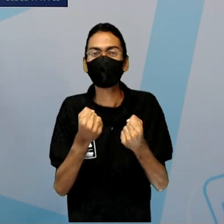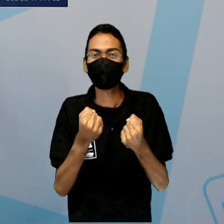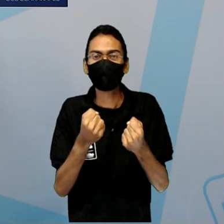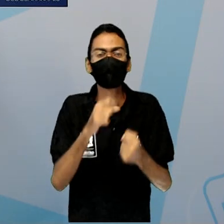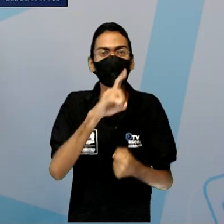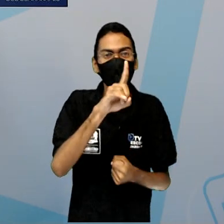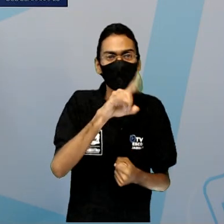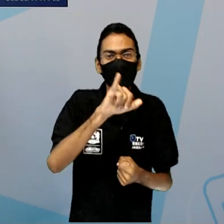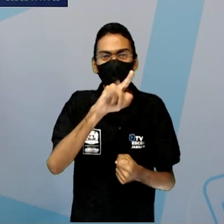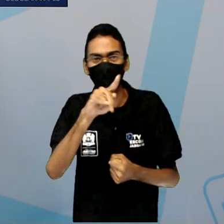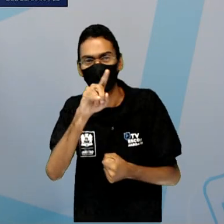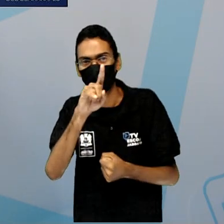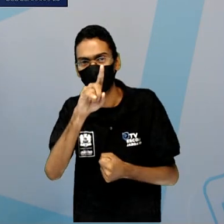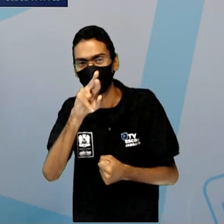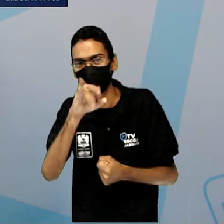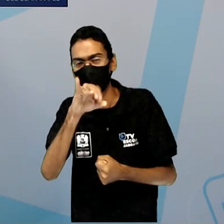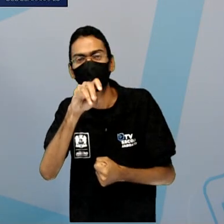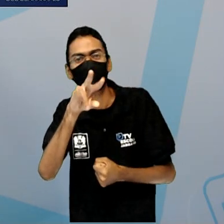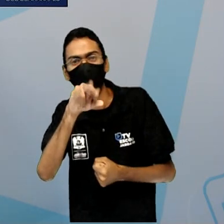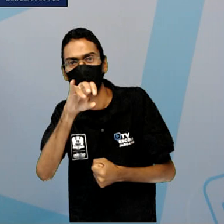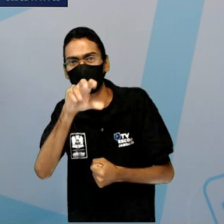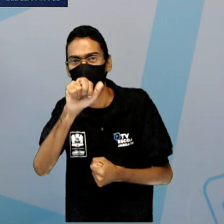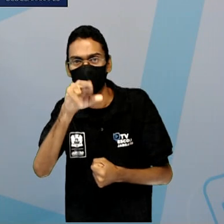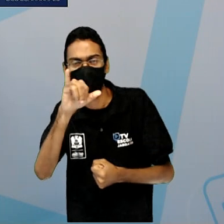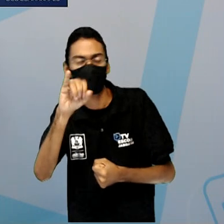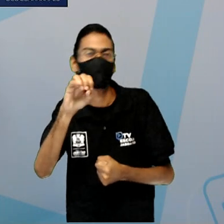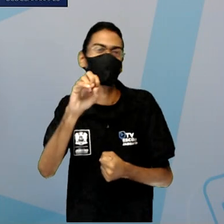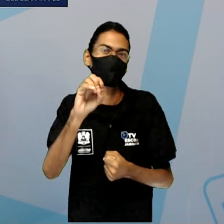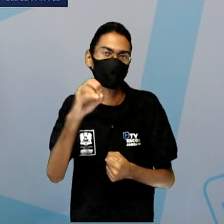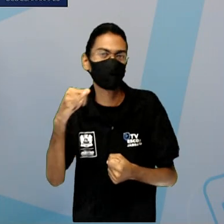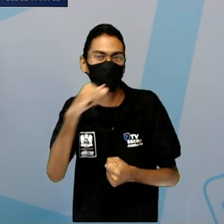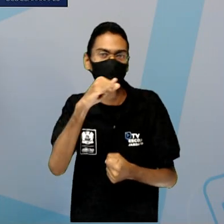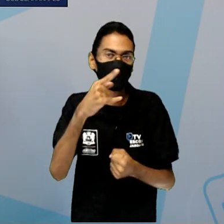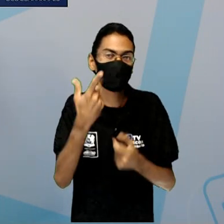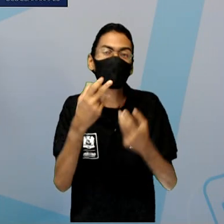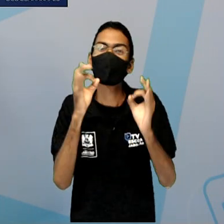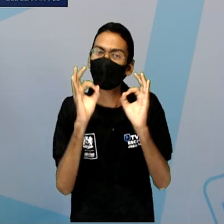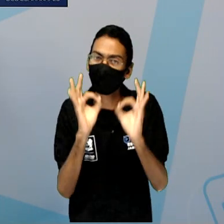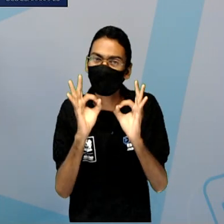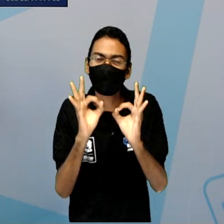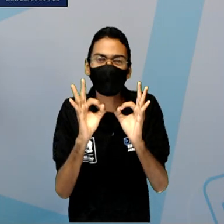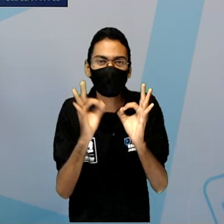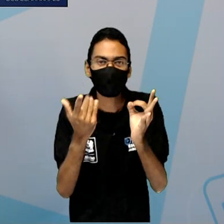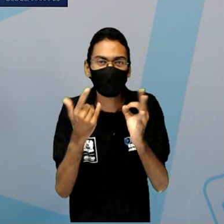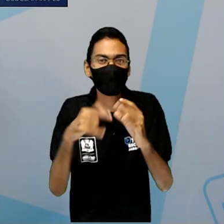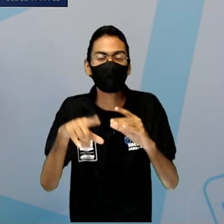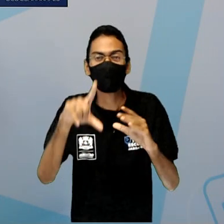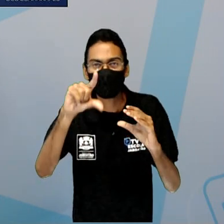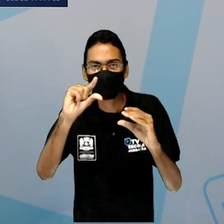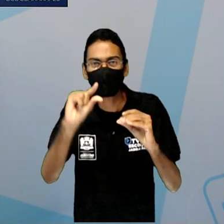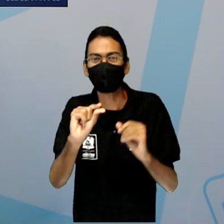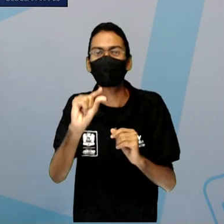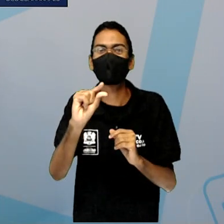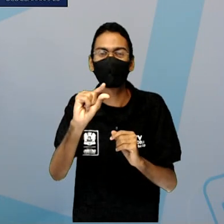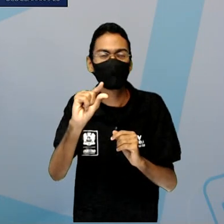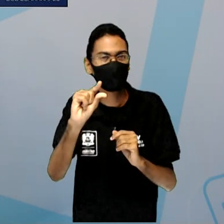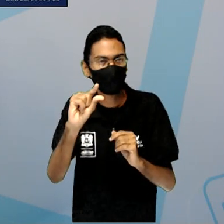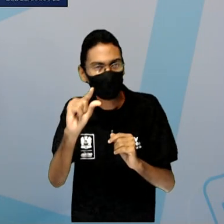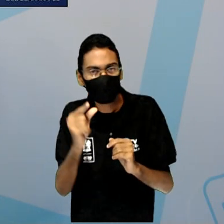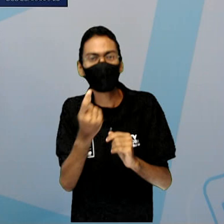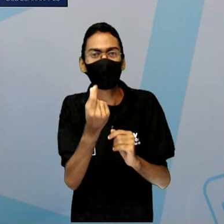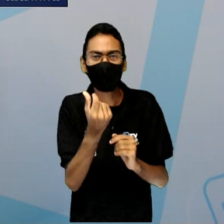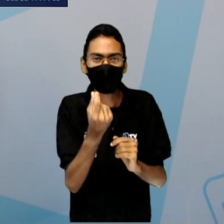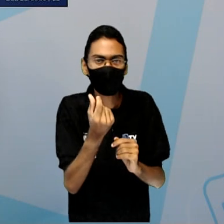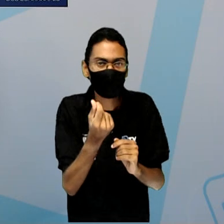uma condição muito boa ou excepcional ou massa, porque ela acaba diminuindo ou reduzindo um pouco o custo